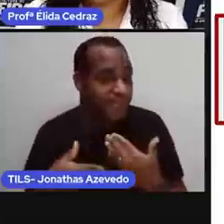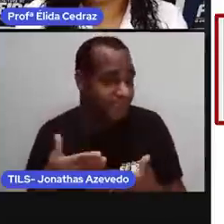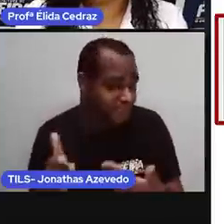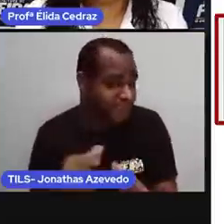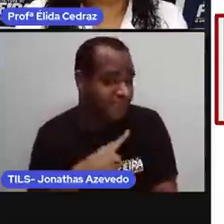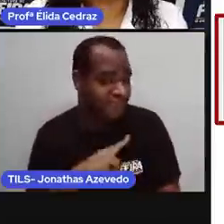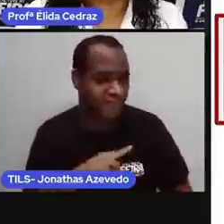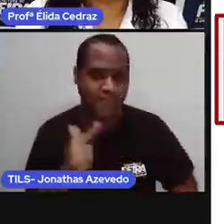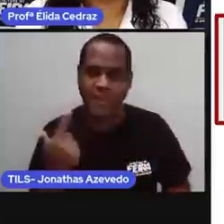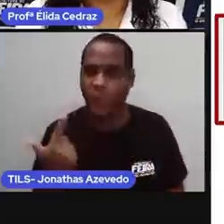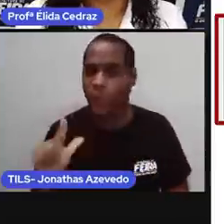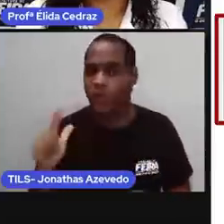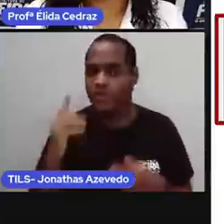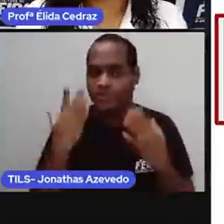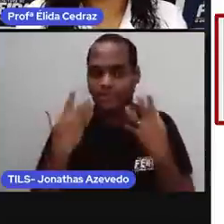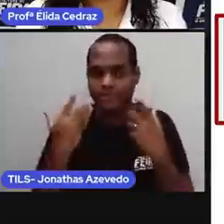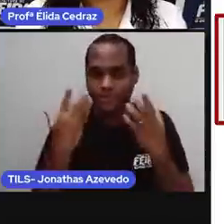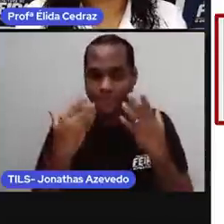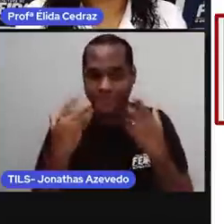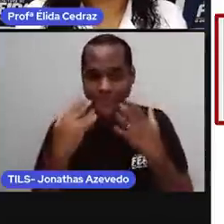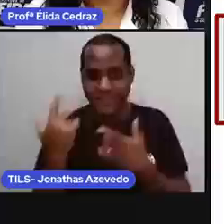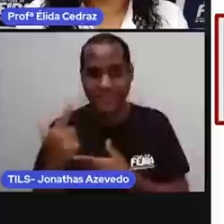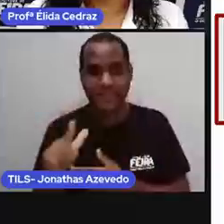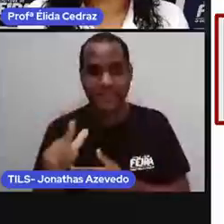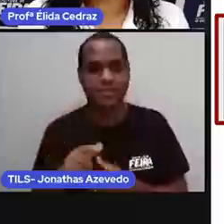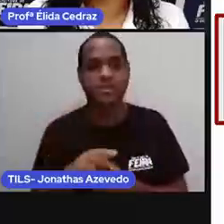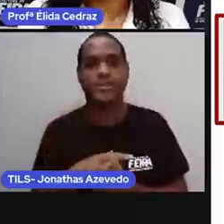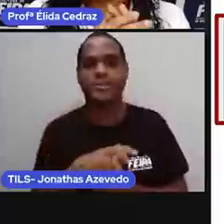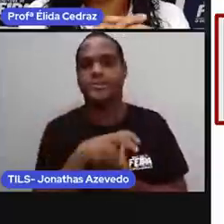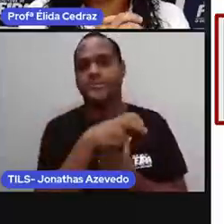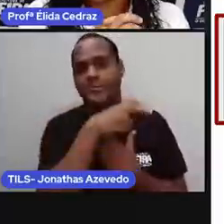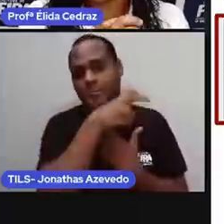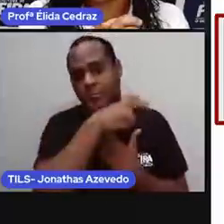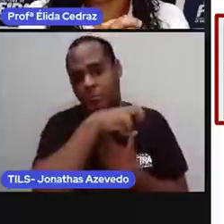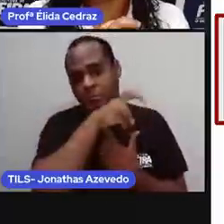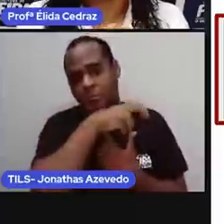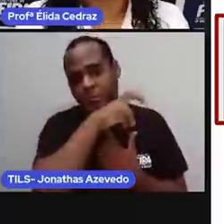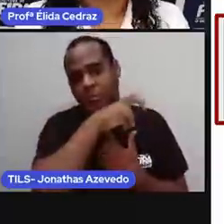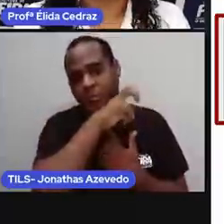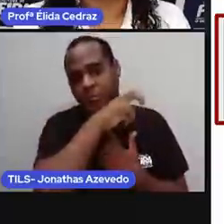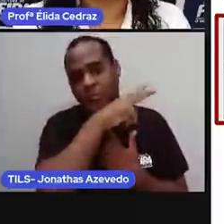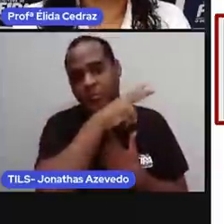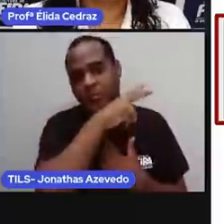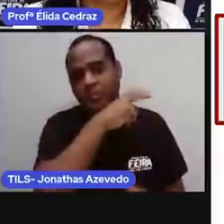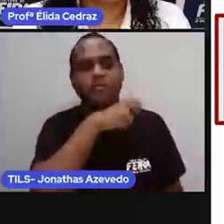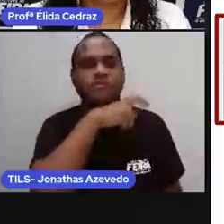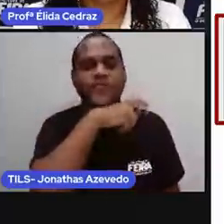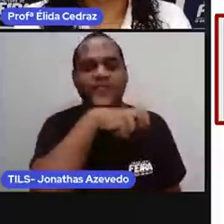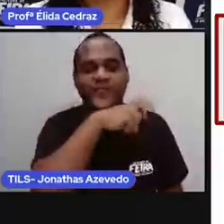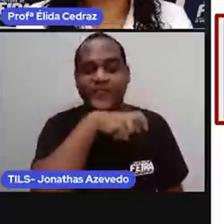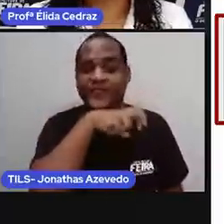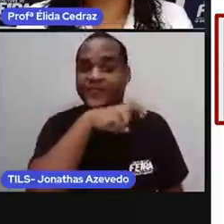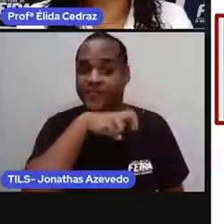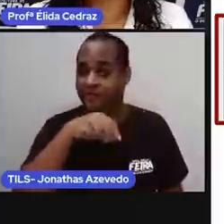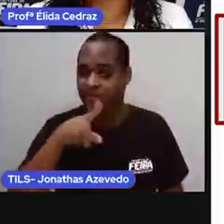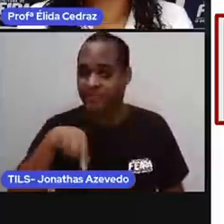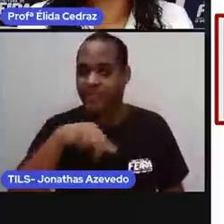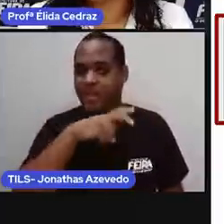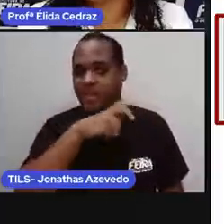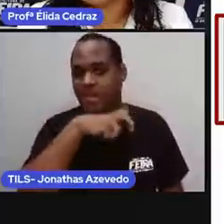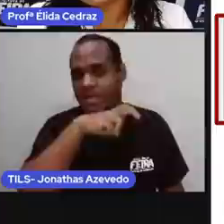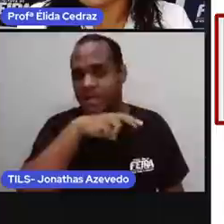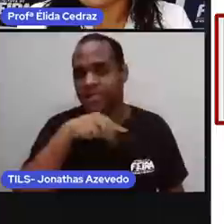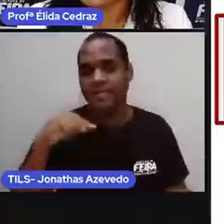animal. Vamos lá. Qual será o próximo? A cobra. A cobra. cobra é um animal